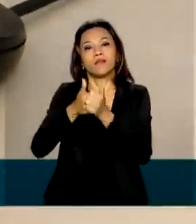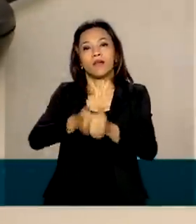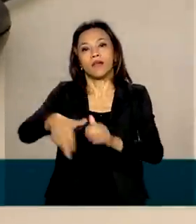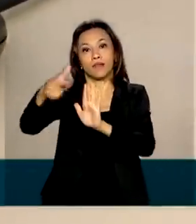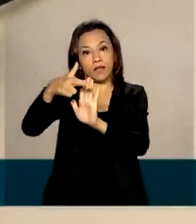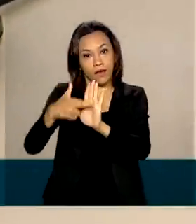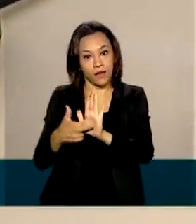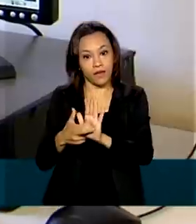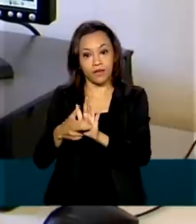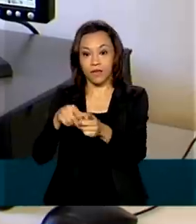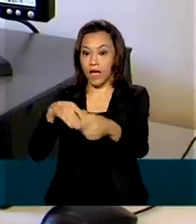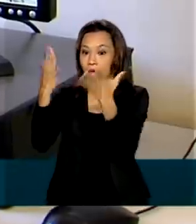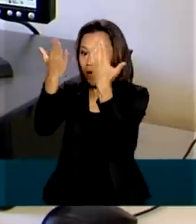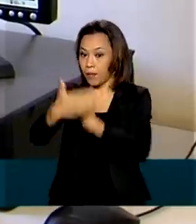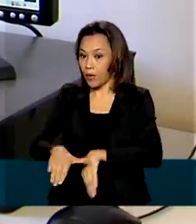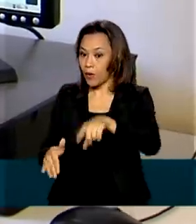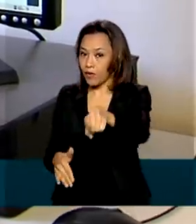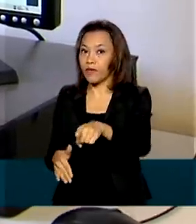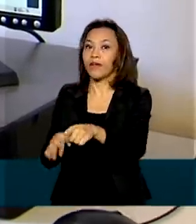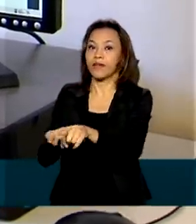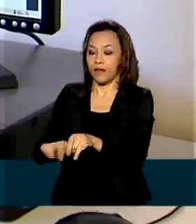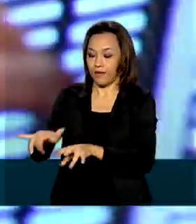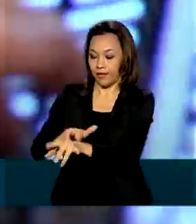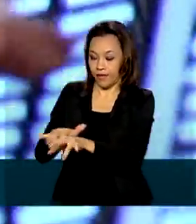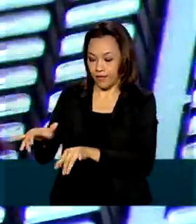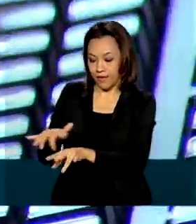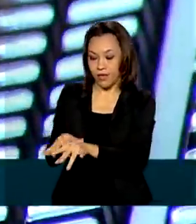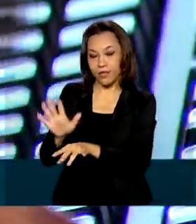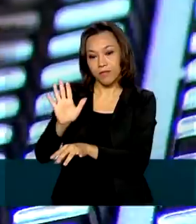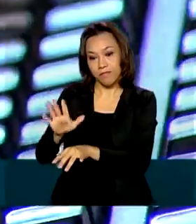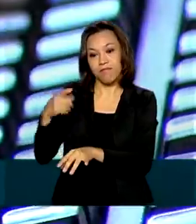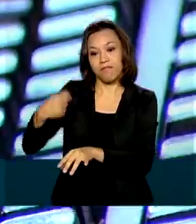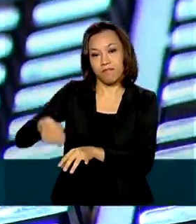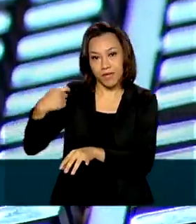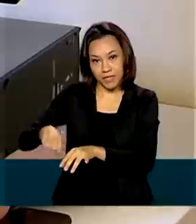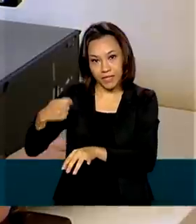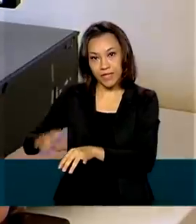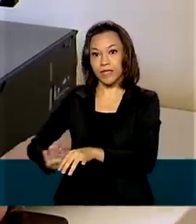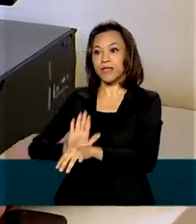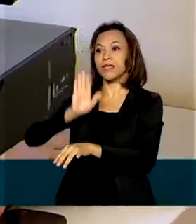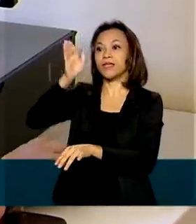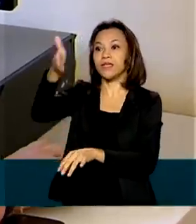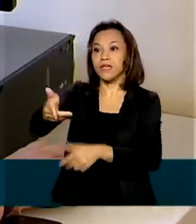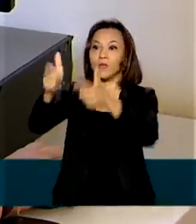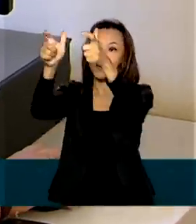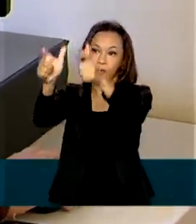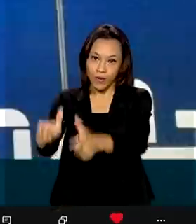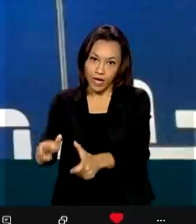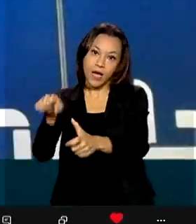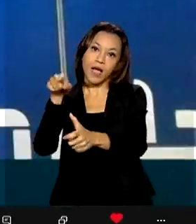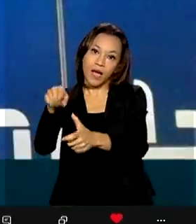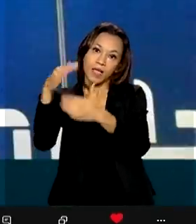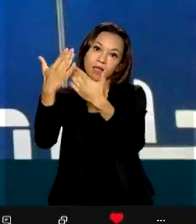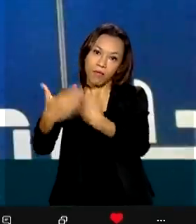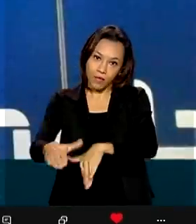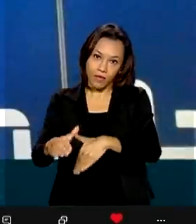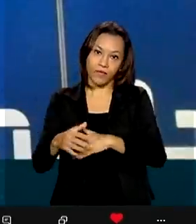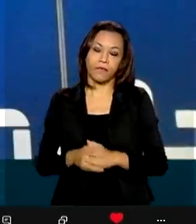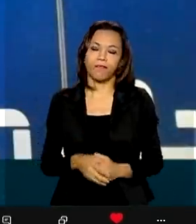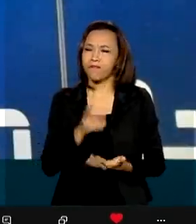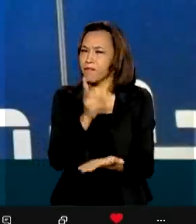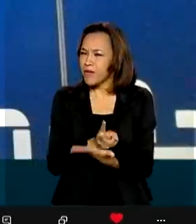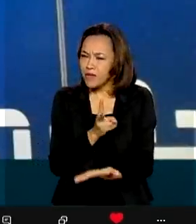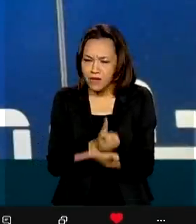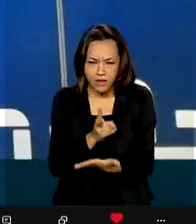prova é pela internet, mas será necessário se deslocar até o local da aplicação do exame. As mesmas medidas de